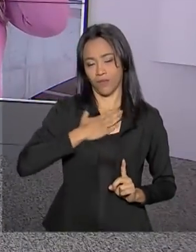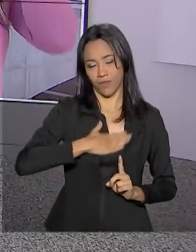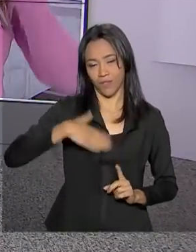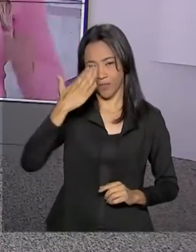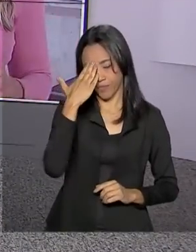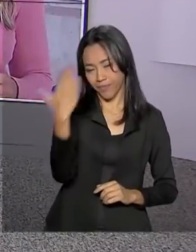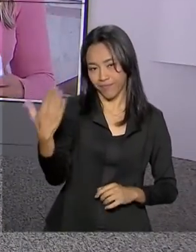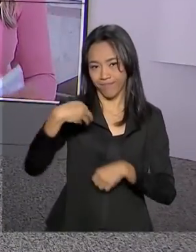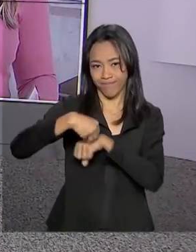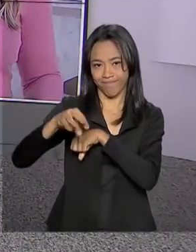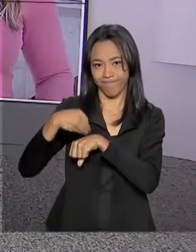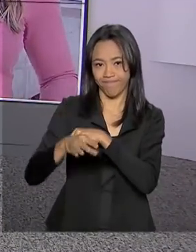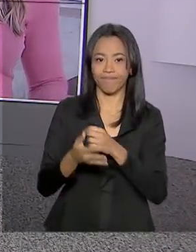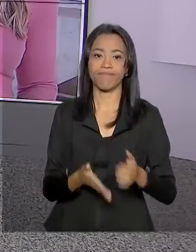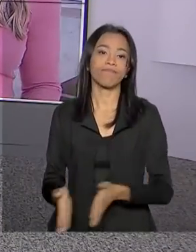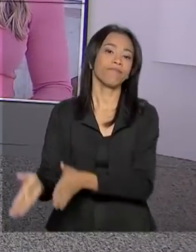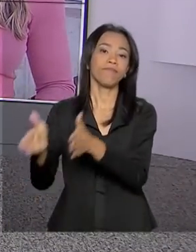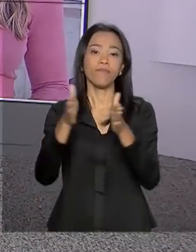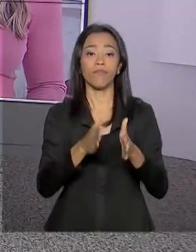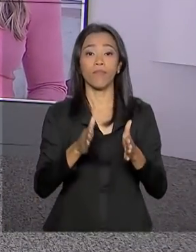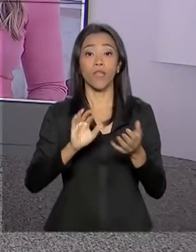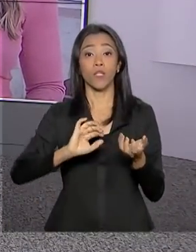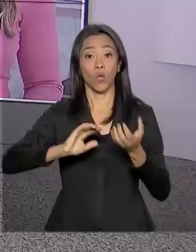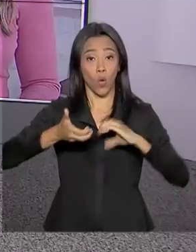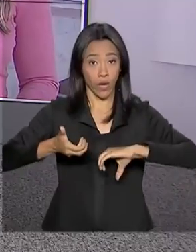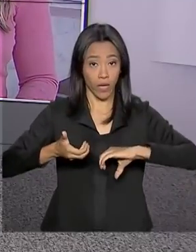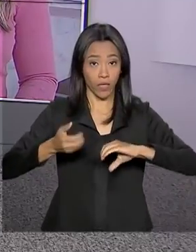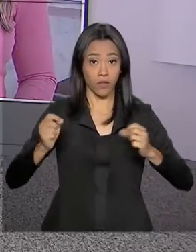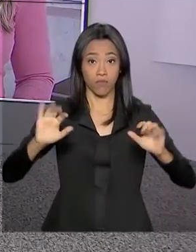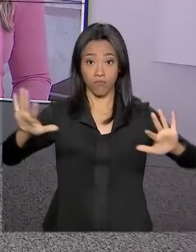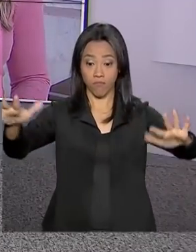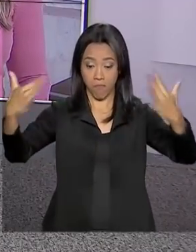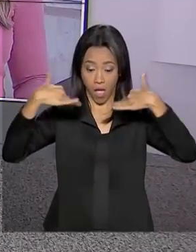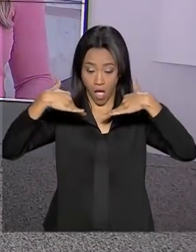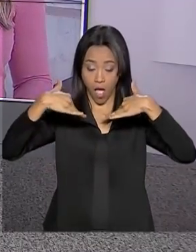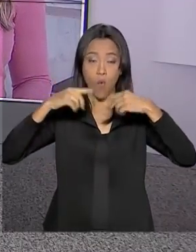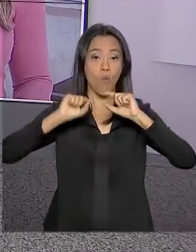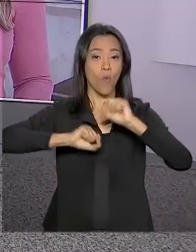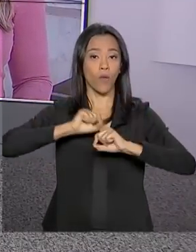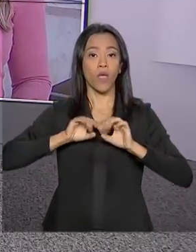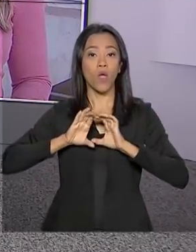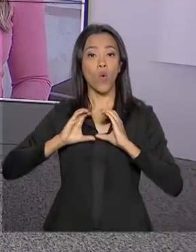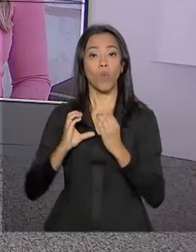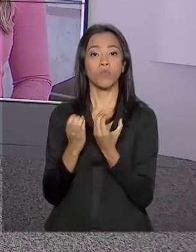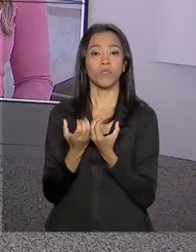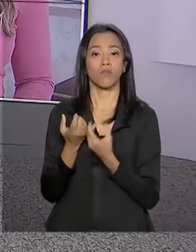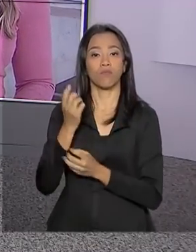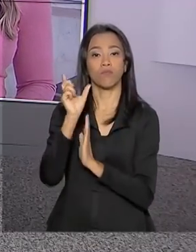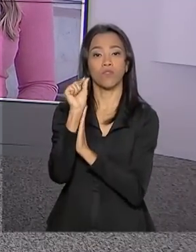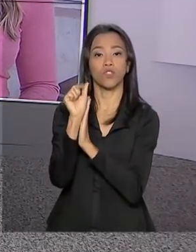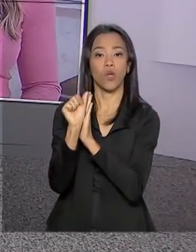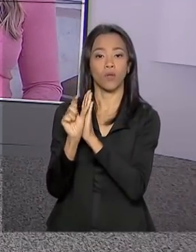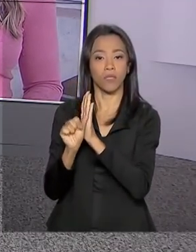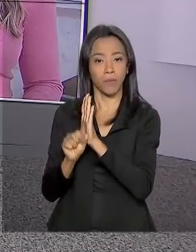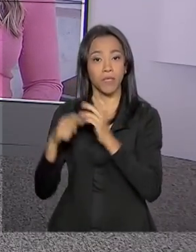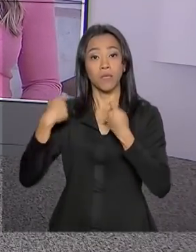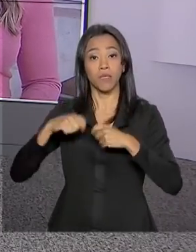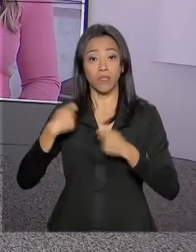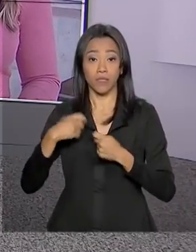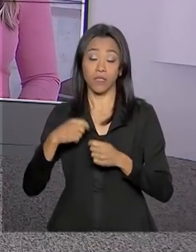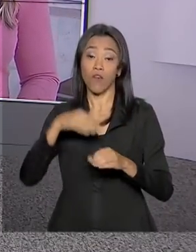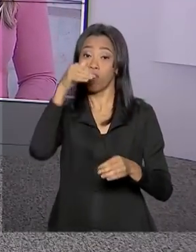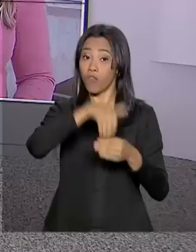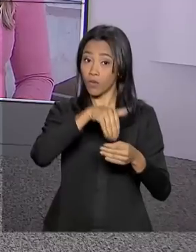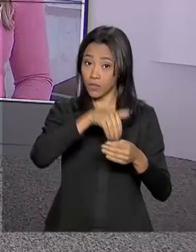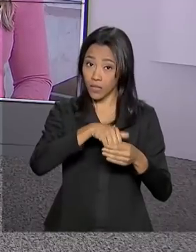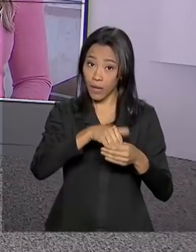Dimas, pelas suas informações. No Congresso, as atenções hoje estão voltadas para a Comissão de Orçamento, que precisa votar o pedido de crédito extra do